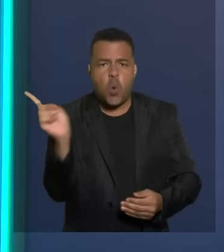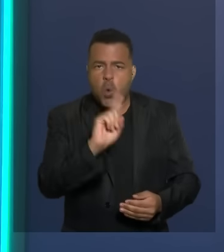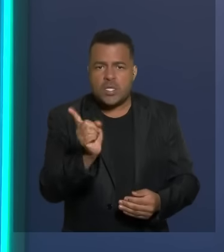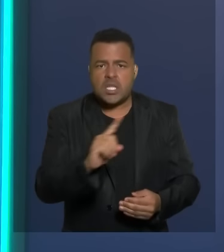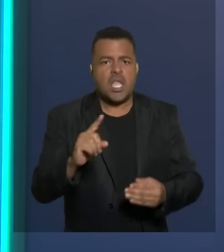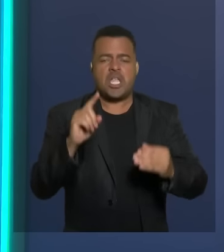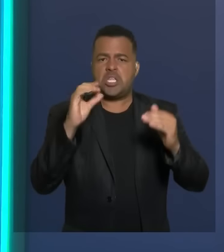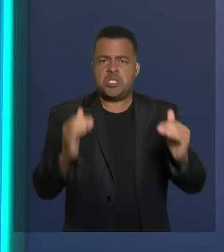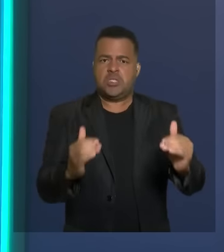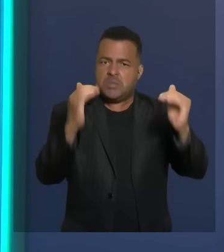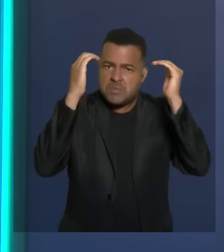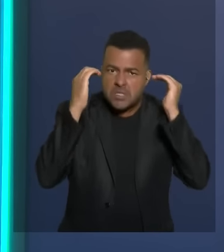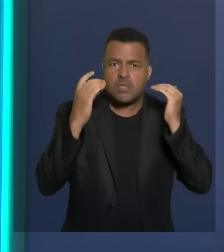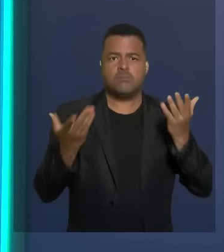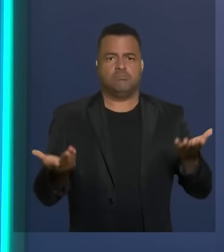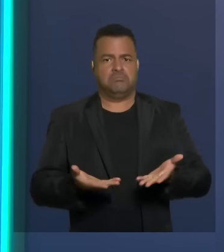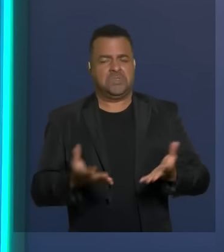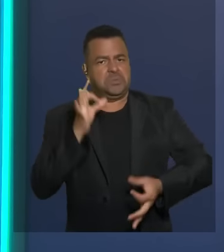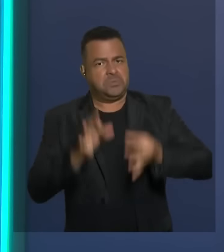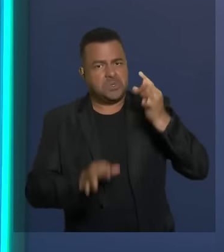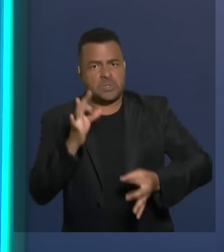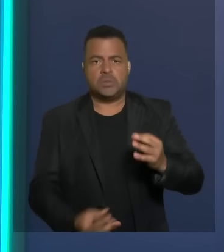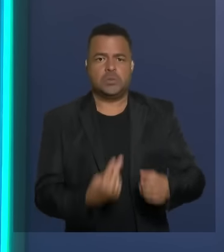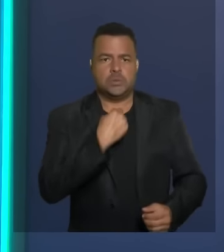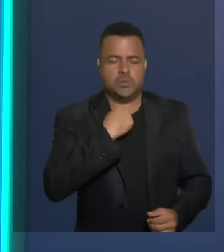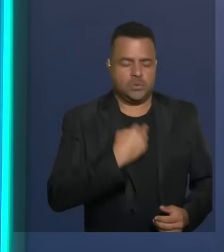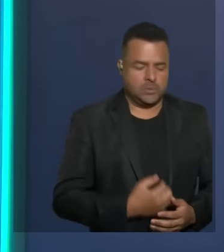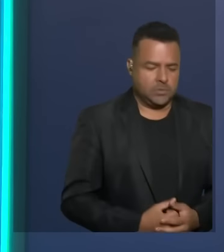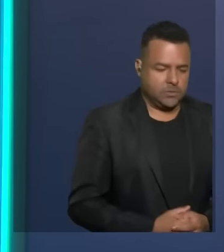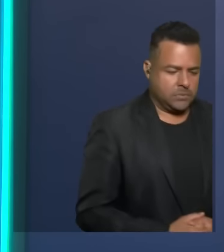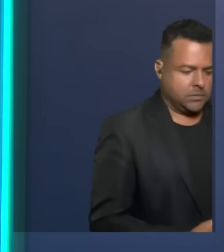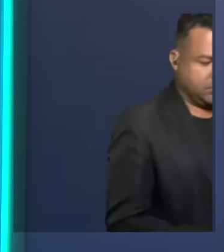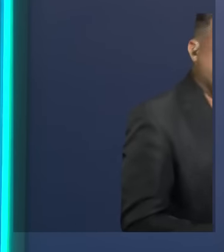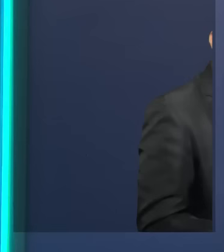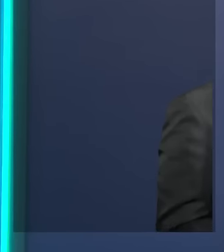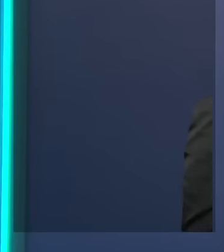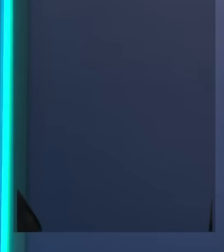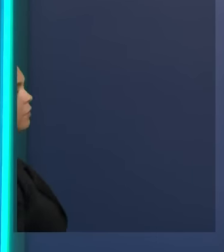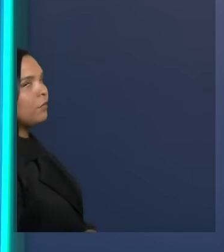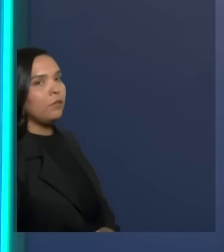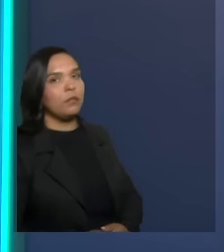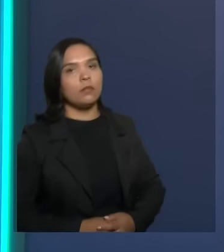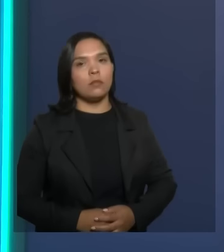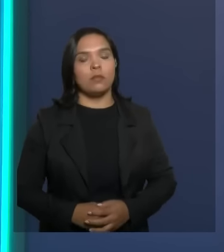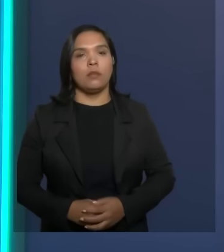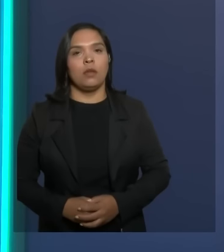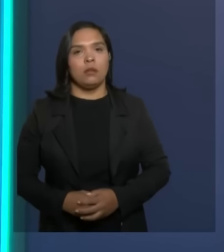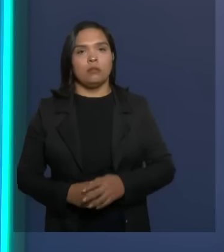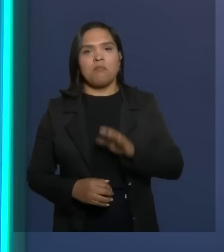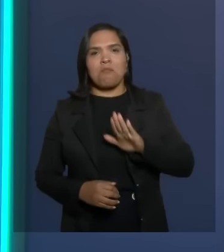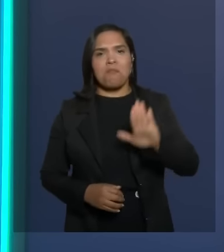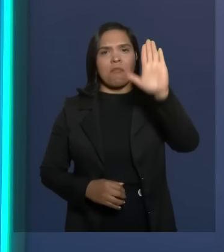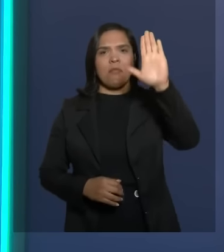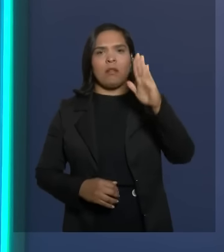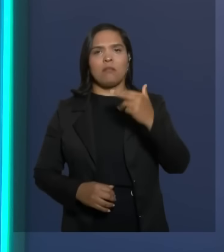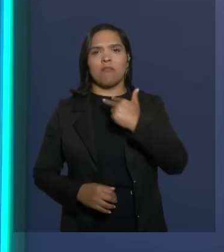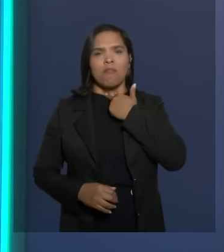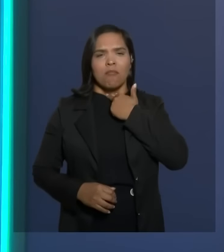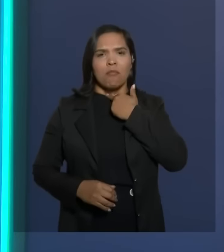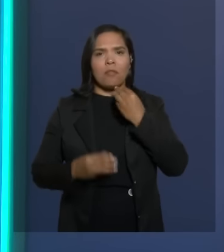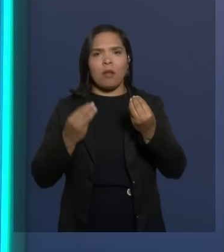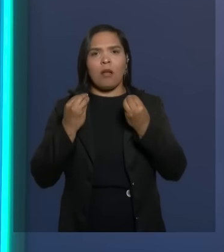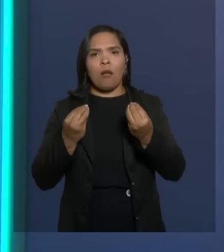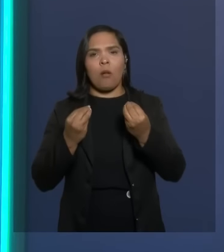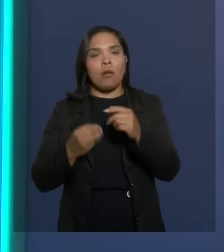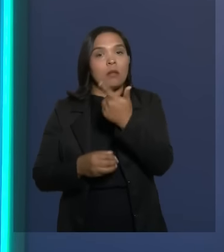respeitar uma decisão judicial não pode nunca ser prefeito de uma cidade. Inelegível estão os candidatos que não